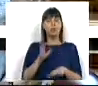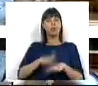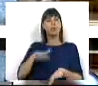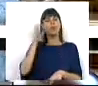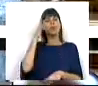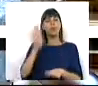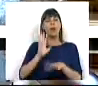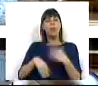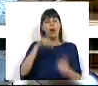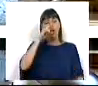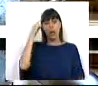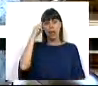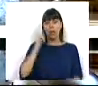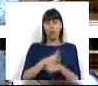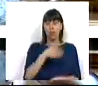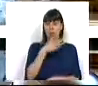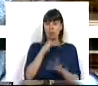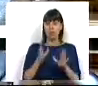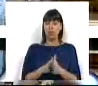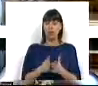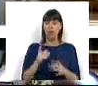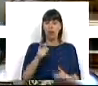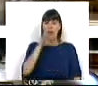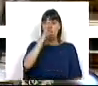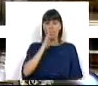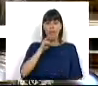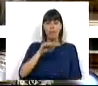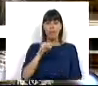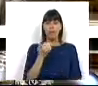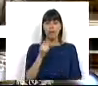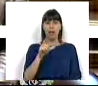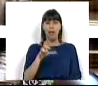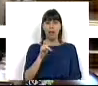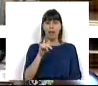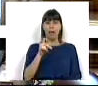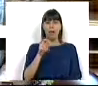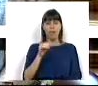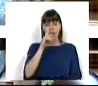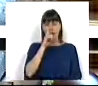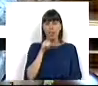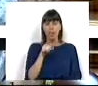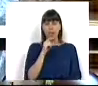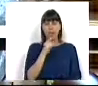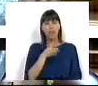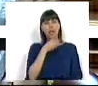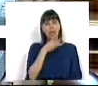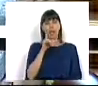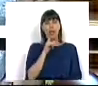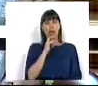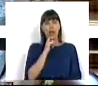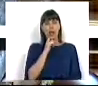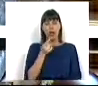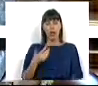emigrar. Mas depois lembra-se de outras declarações do, então, Sr. Ministro Miguel Relvas, e lembra-se das declarações